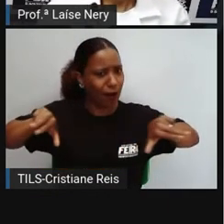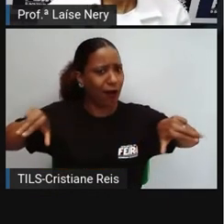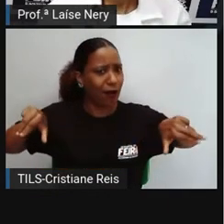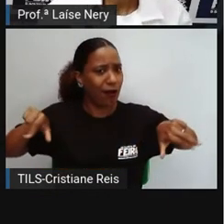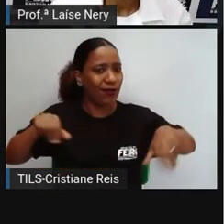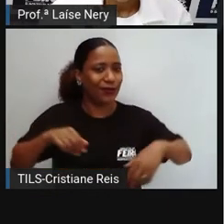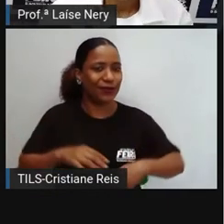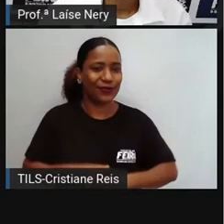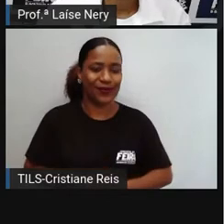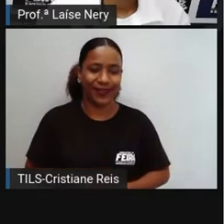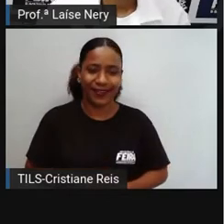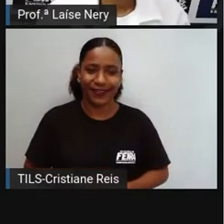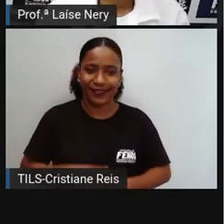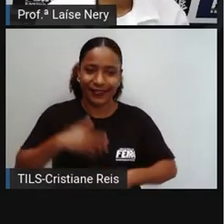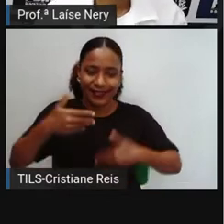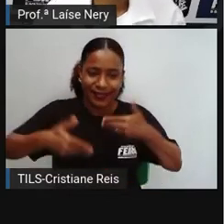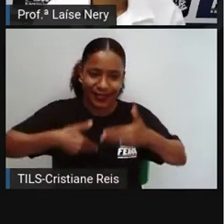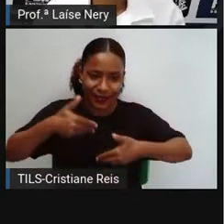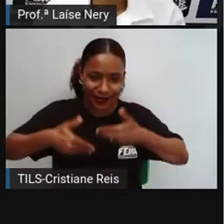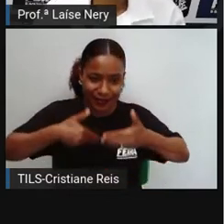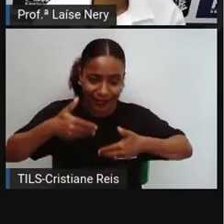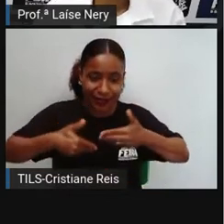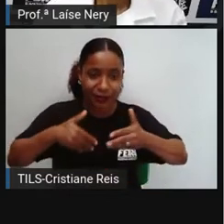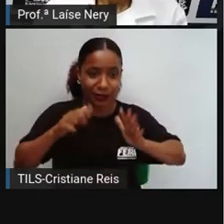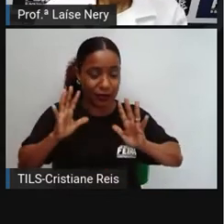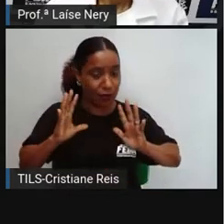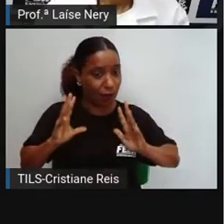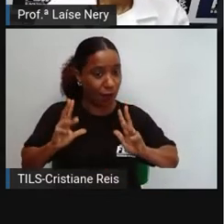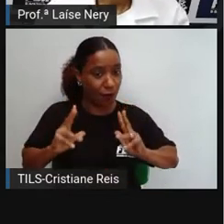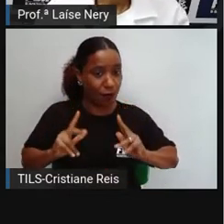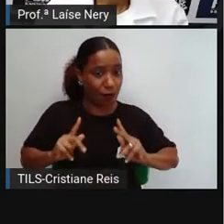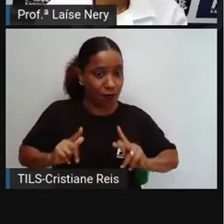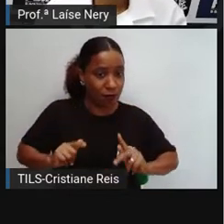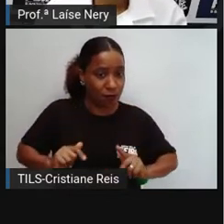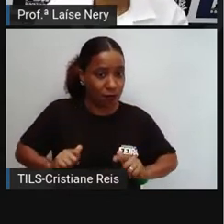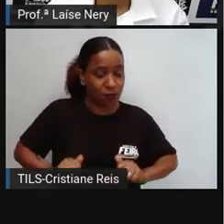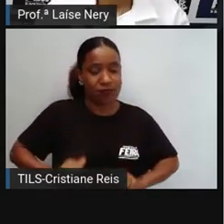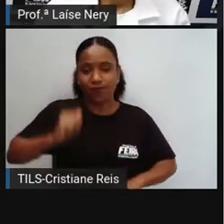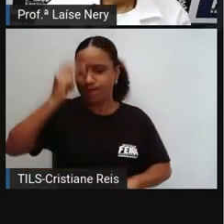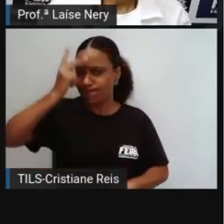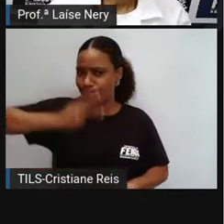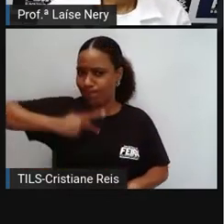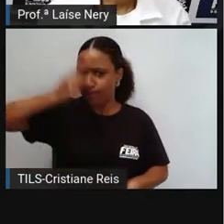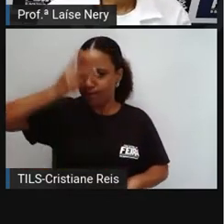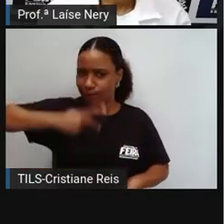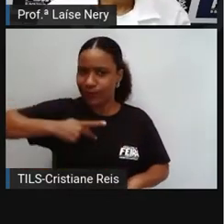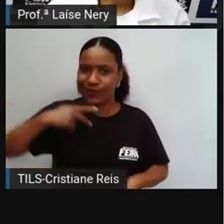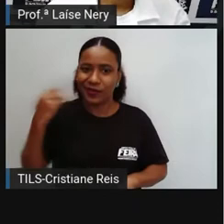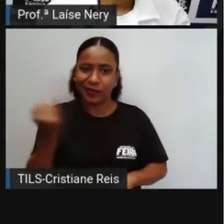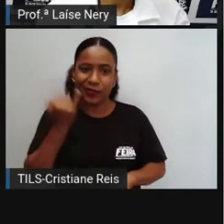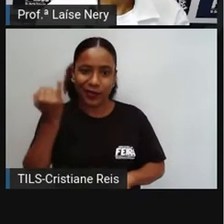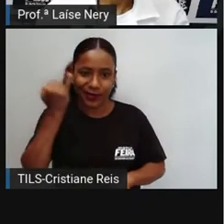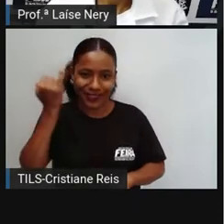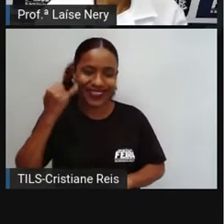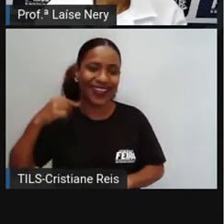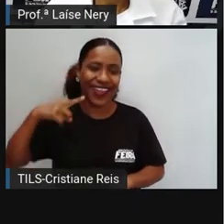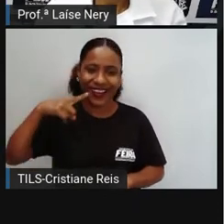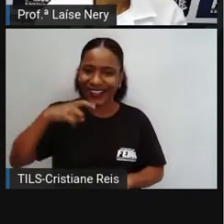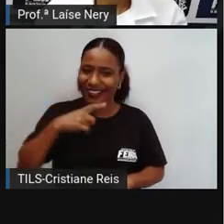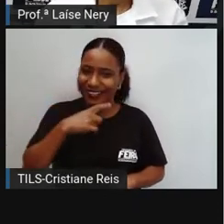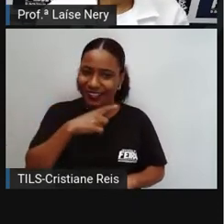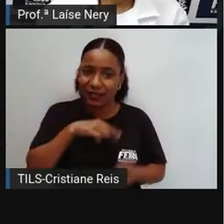Esses cuidados de higiene pessoal são essenciais, pois evitam que os micróbios e